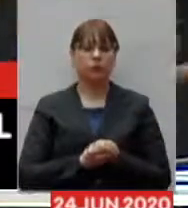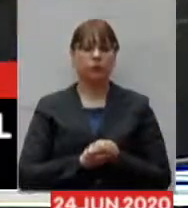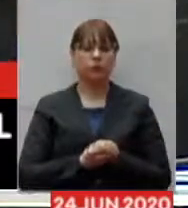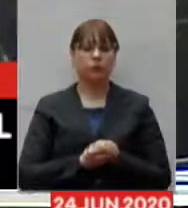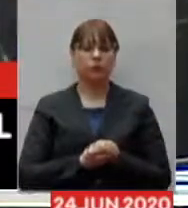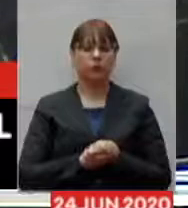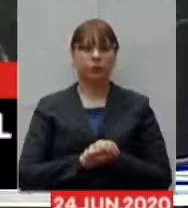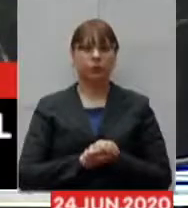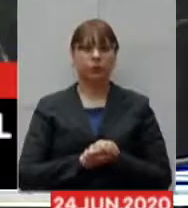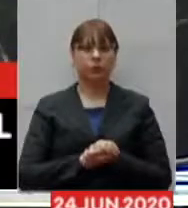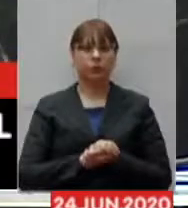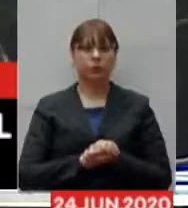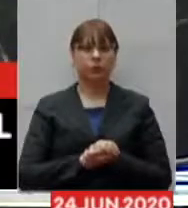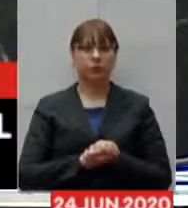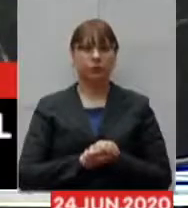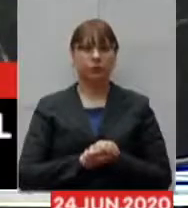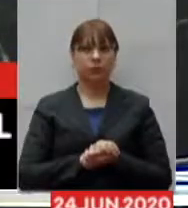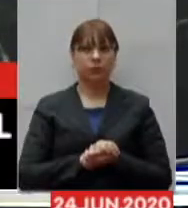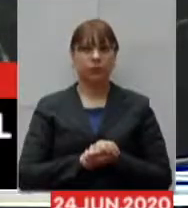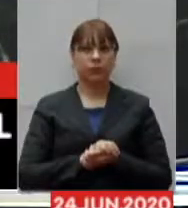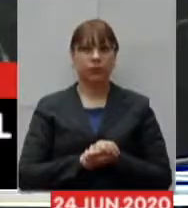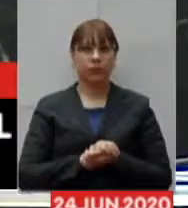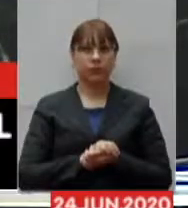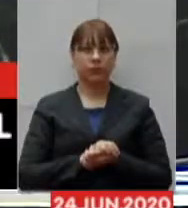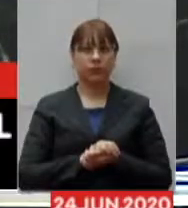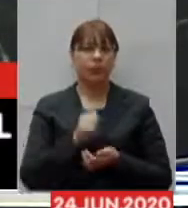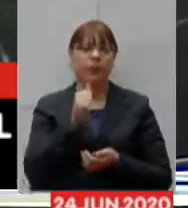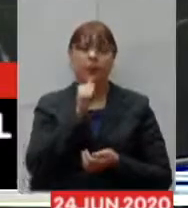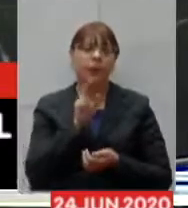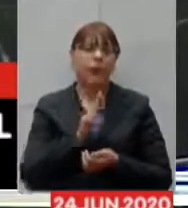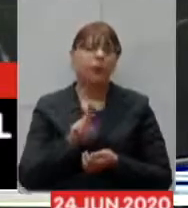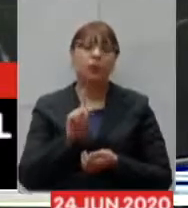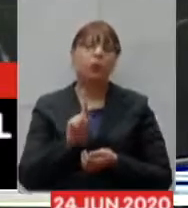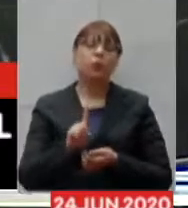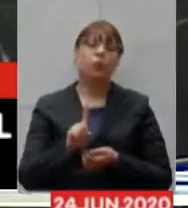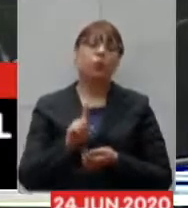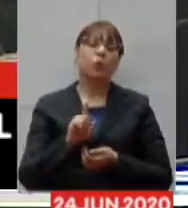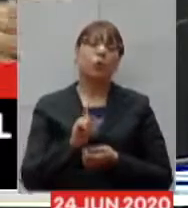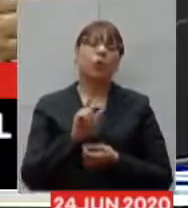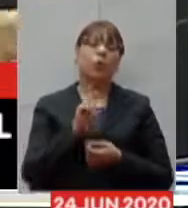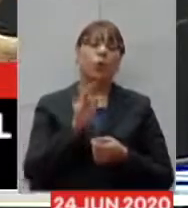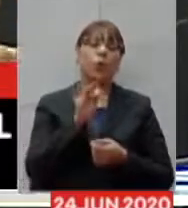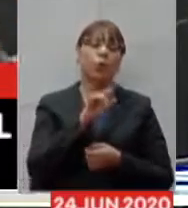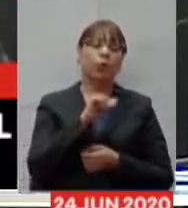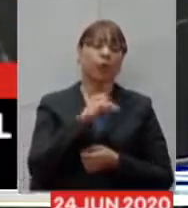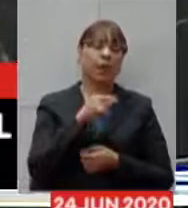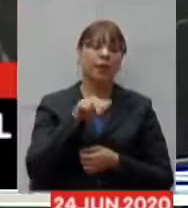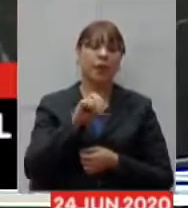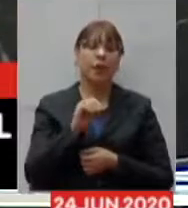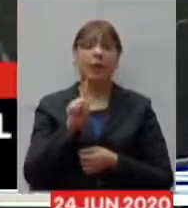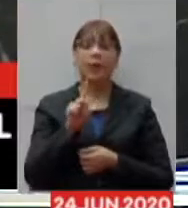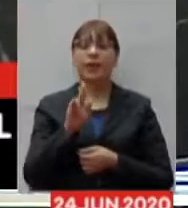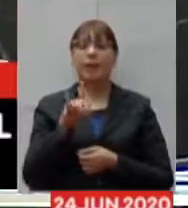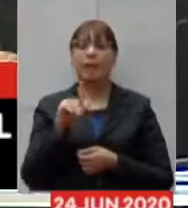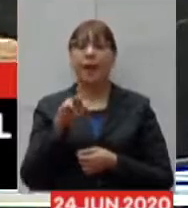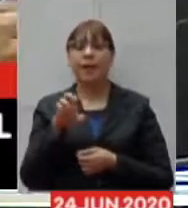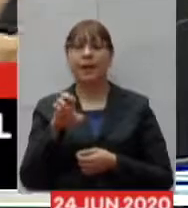não utilizou o contrato inicial com a fundação Guimarães Rosa e agora está preparando para poder